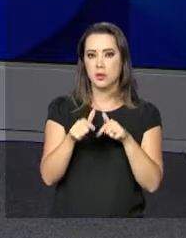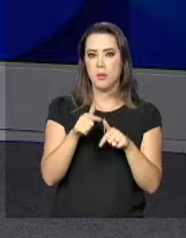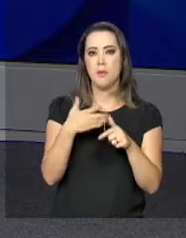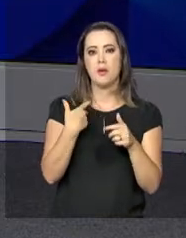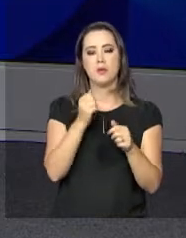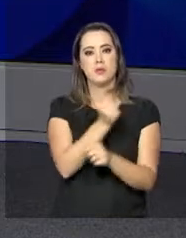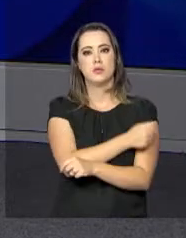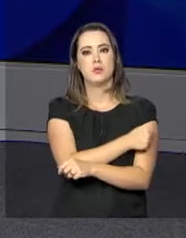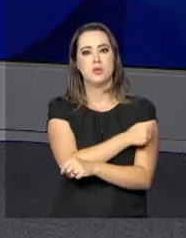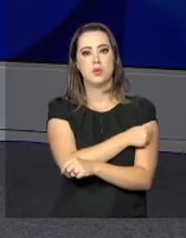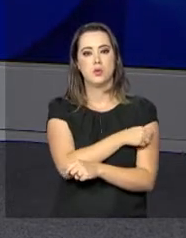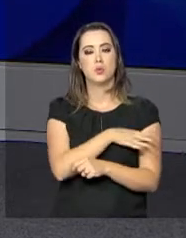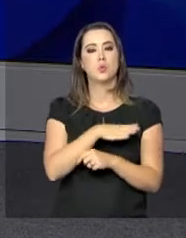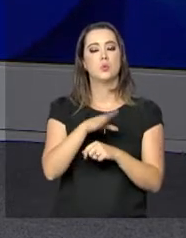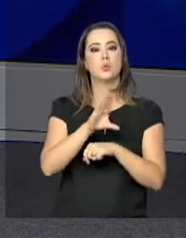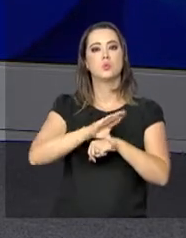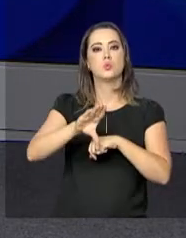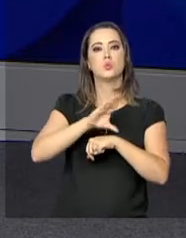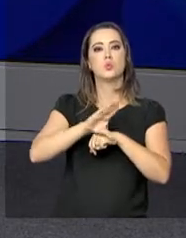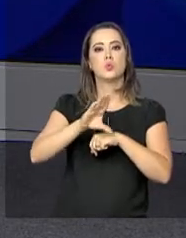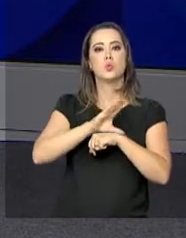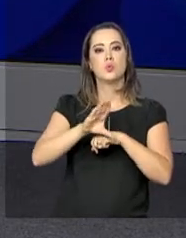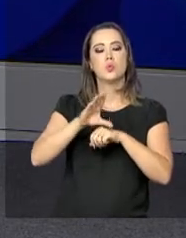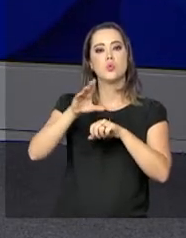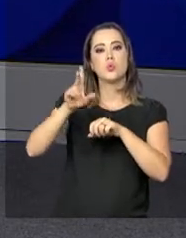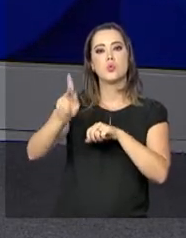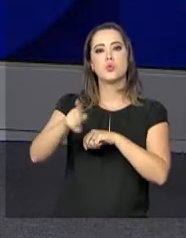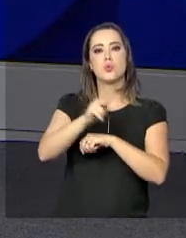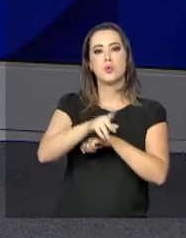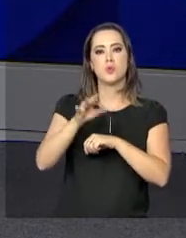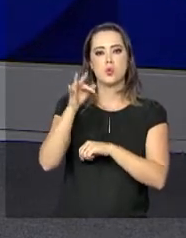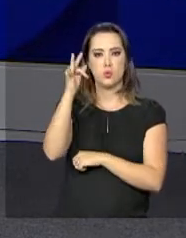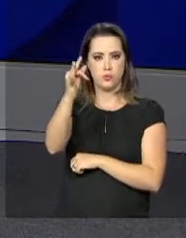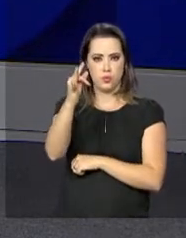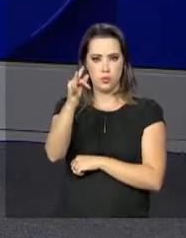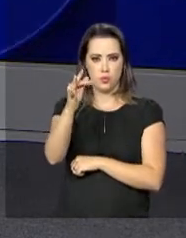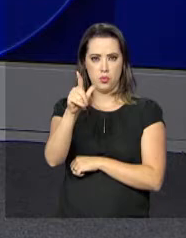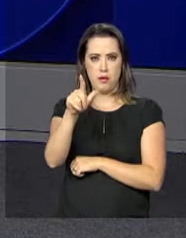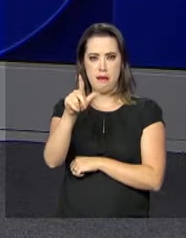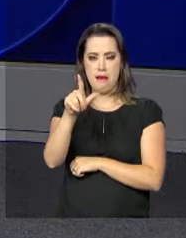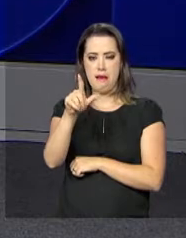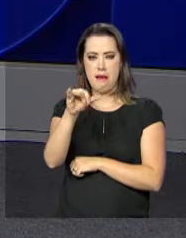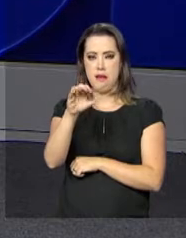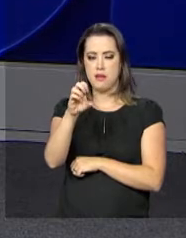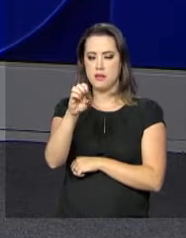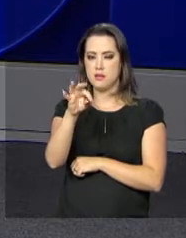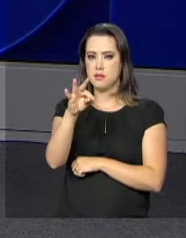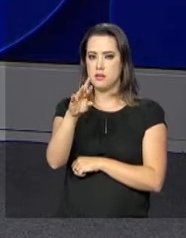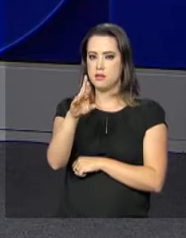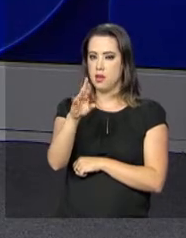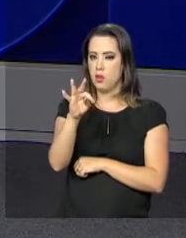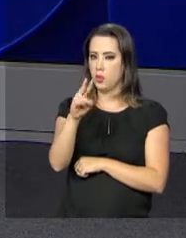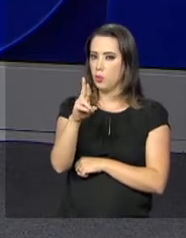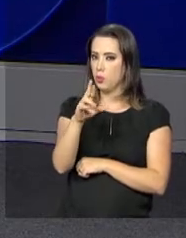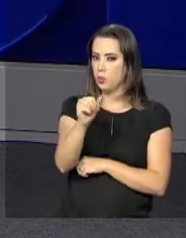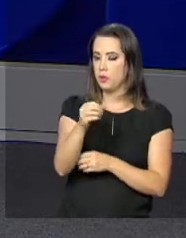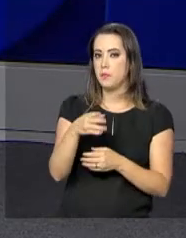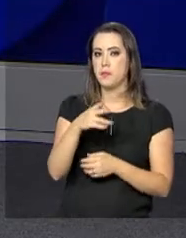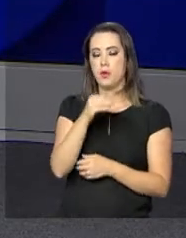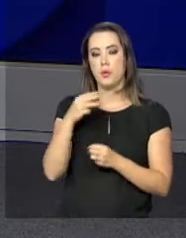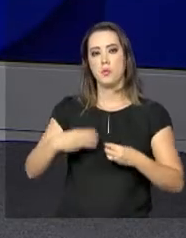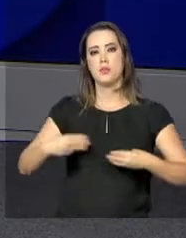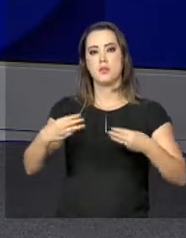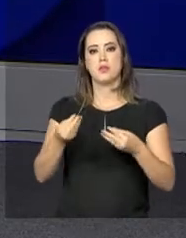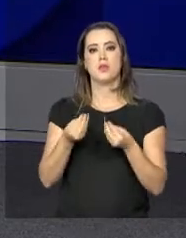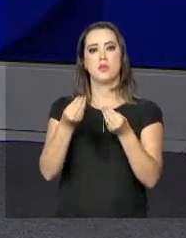estudantes de cursos de licenciatura, que serão professores no futuro, o Ministério da Educação concede bolsas em todo o país. São as